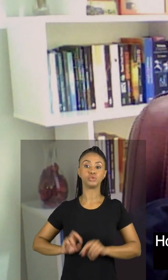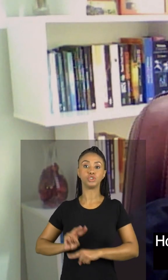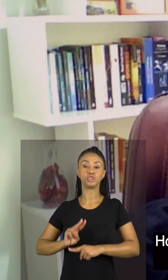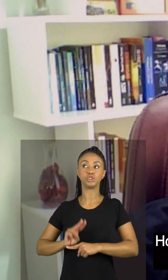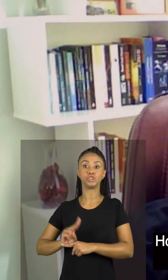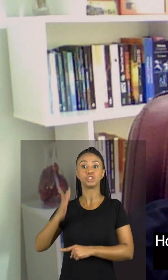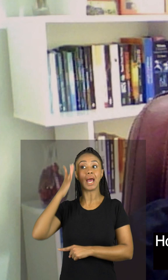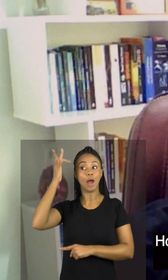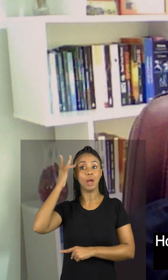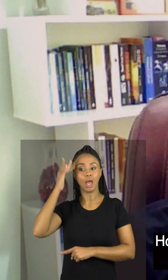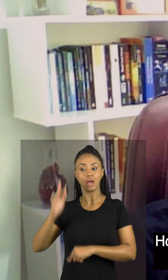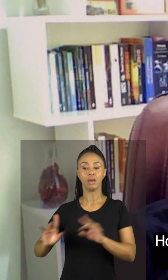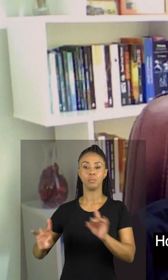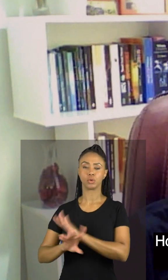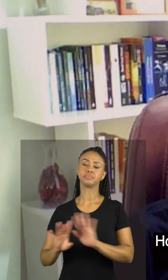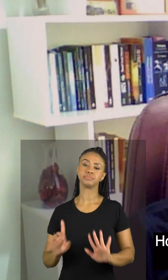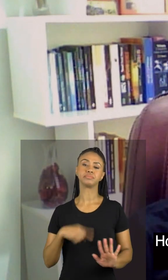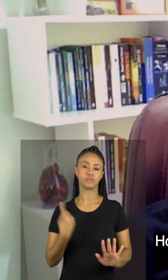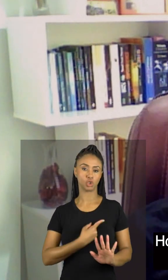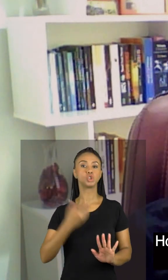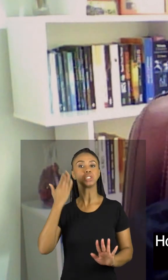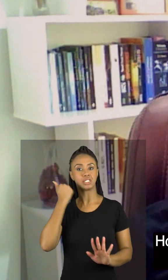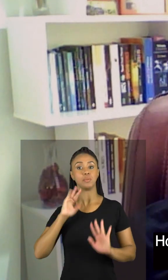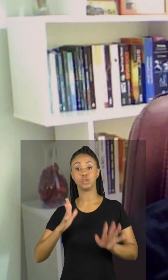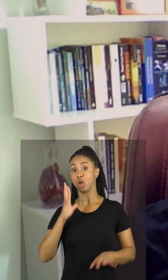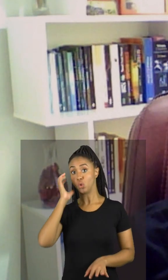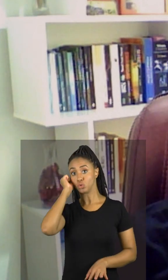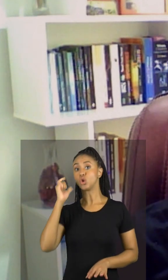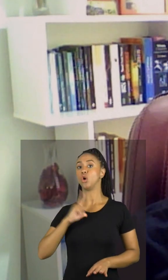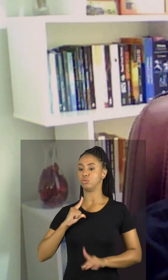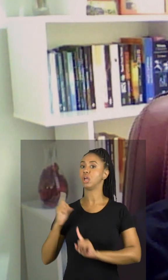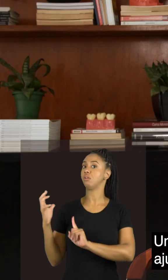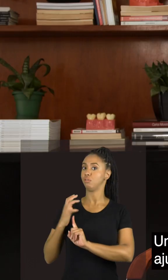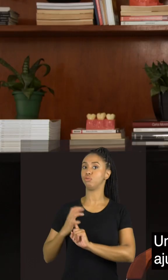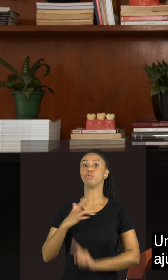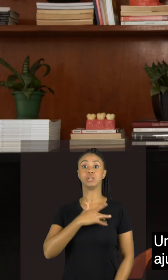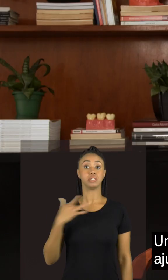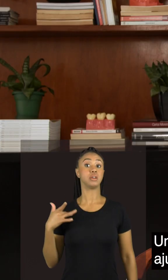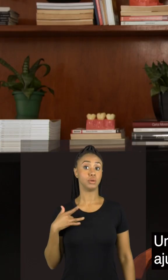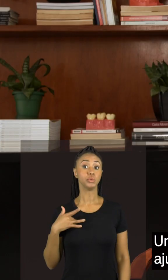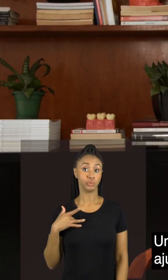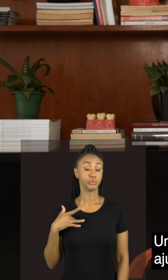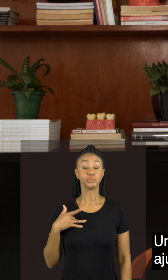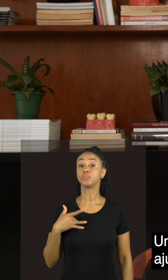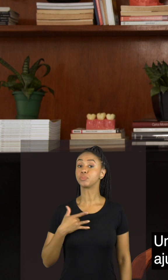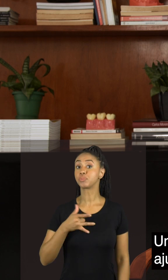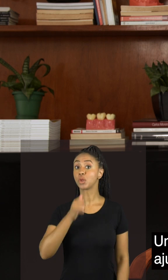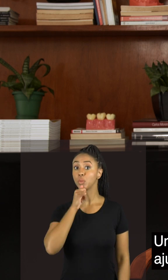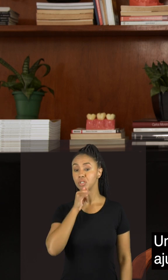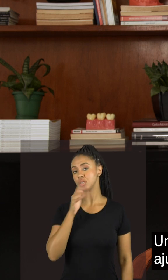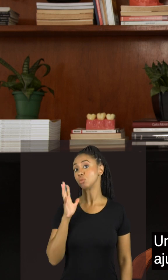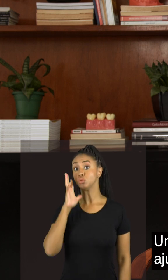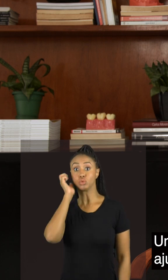sabemos que o sono tem determinadas funções para a nossa saúde. Uma dessas funções é que